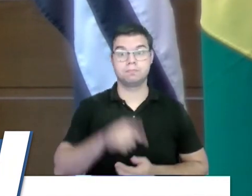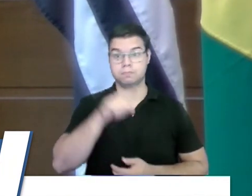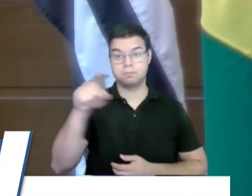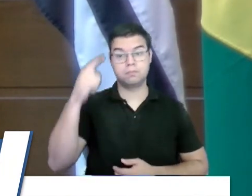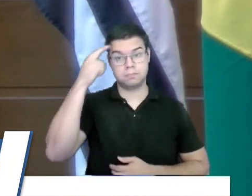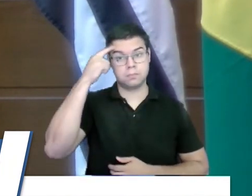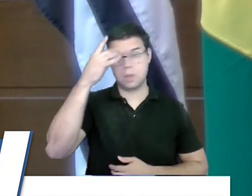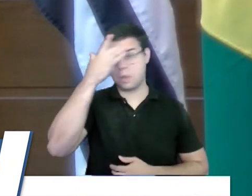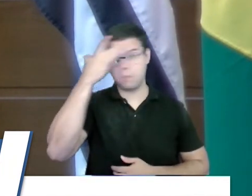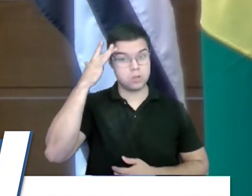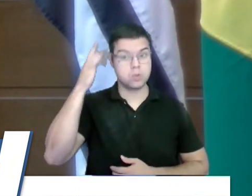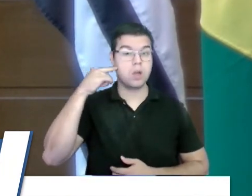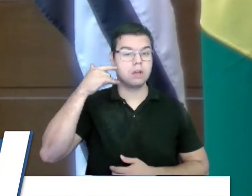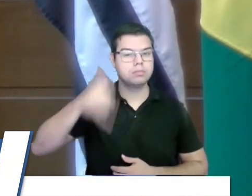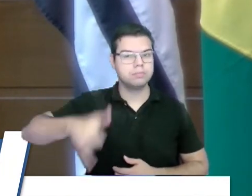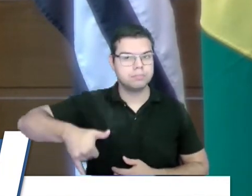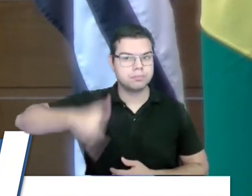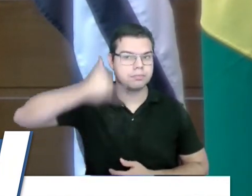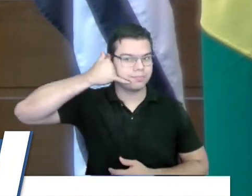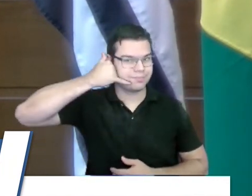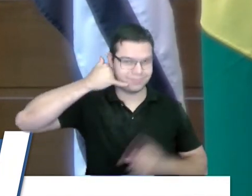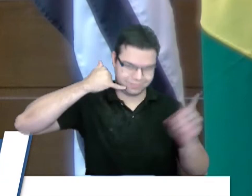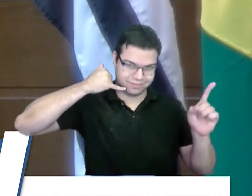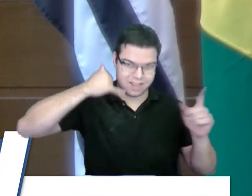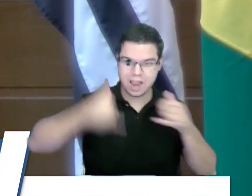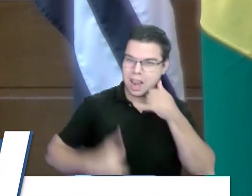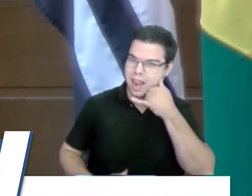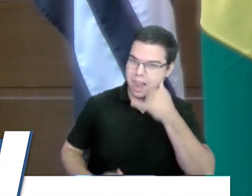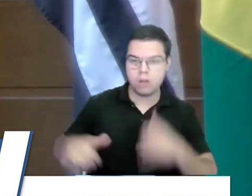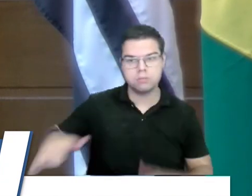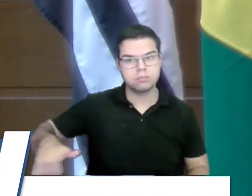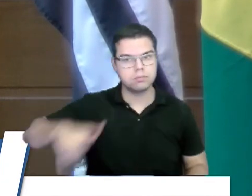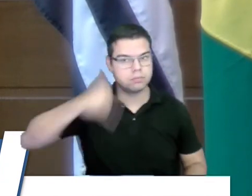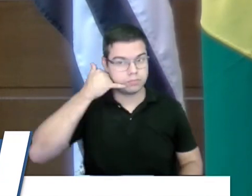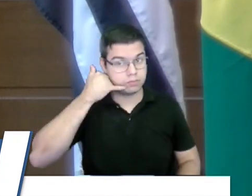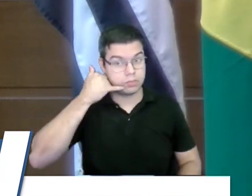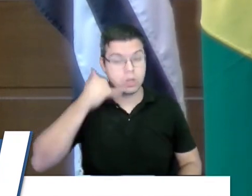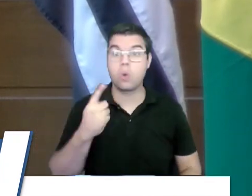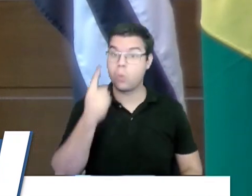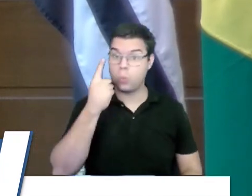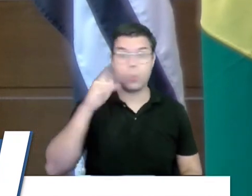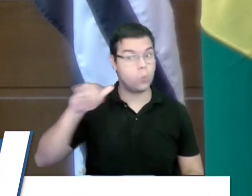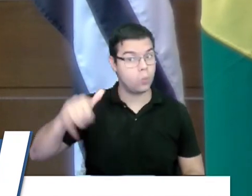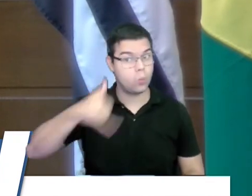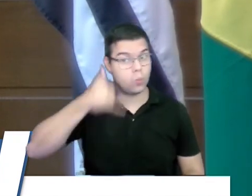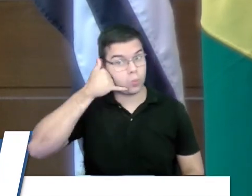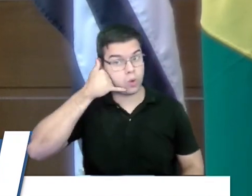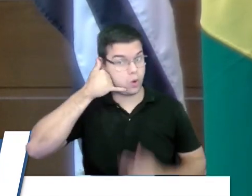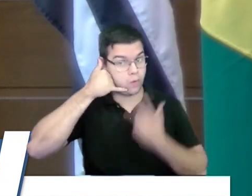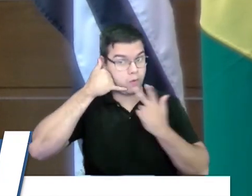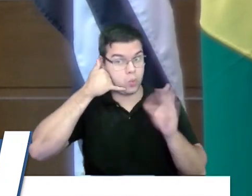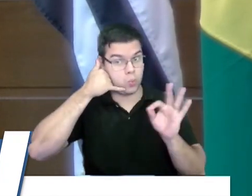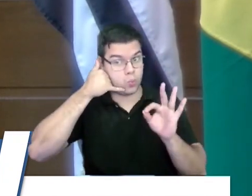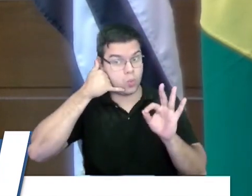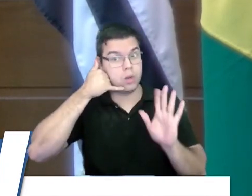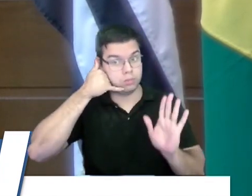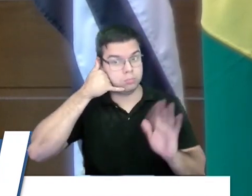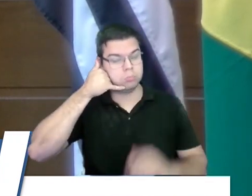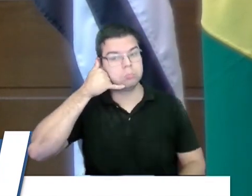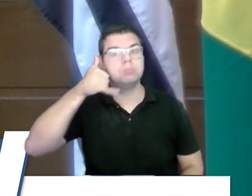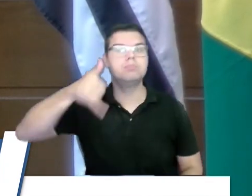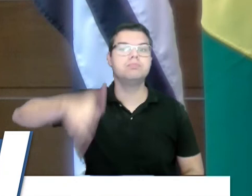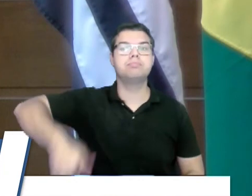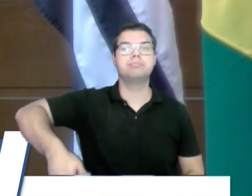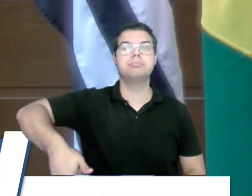hora que o bazão ligou, aí não atendeu, só que não falou nada, entendeu? Depois, pôs no gancho, eu